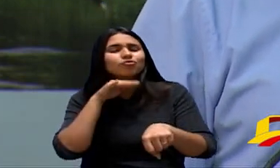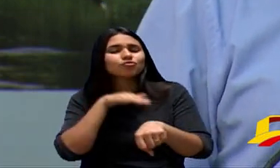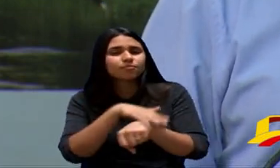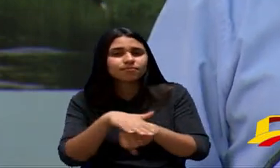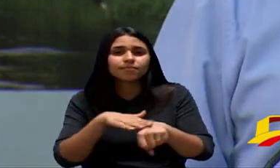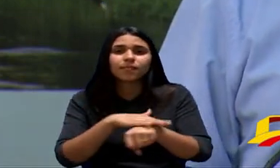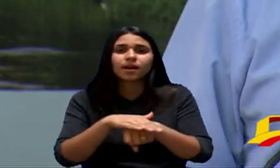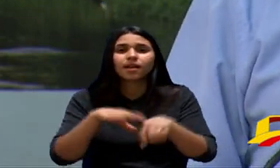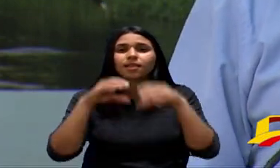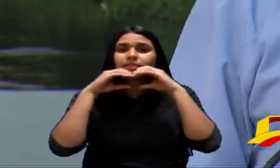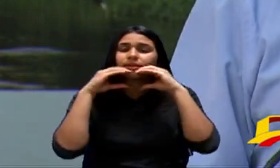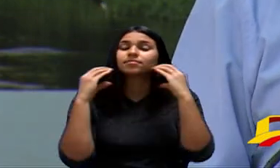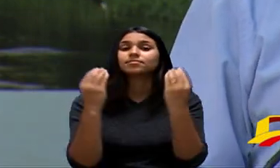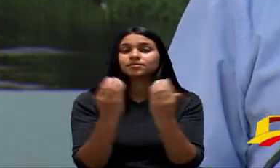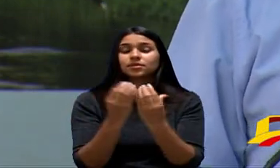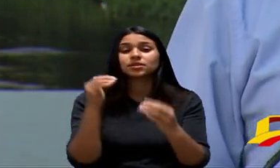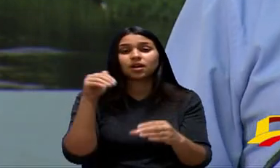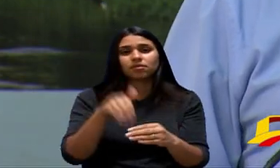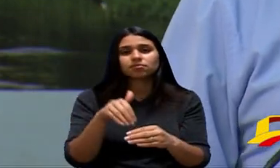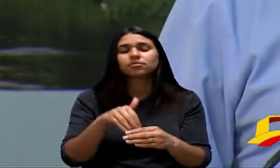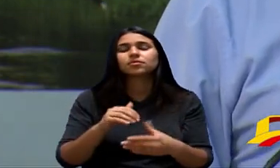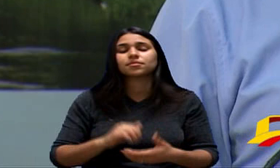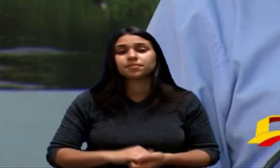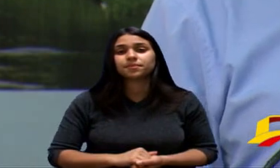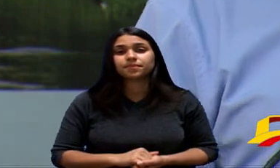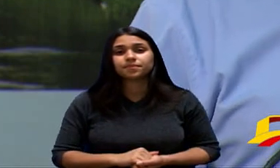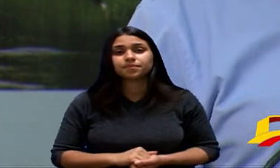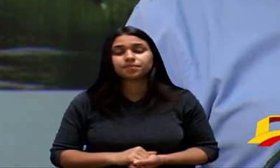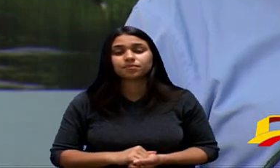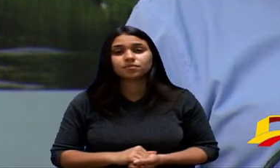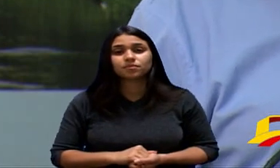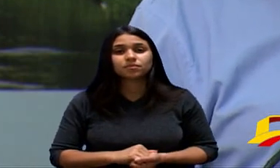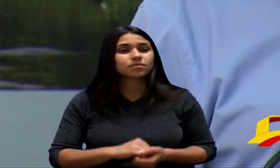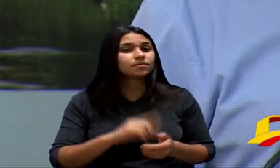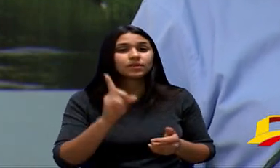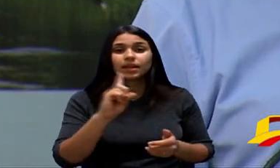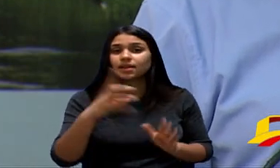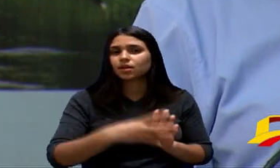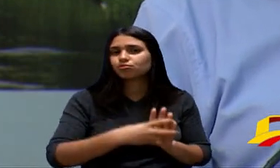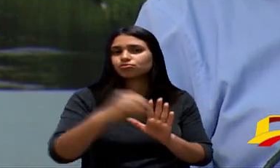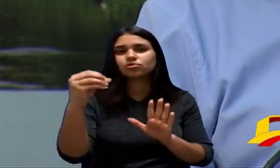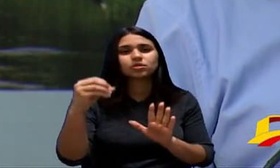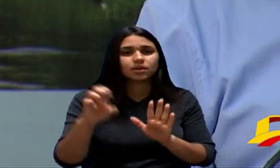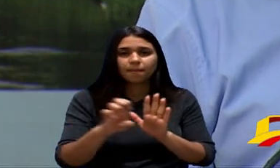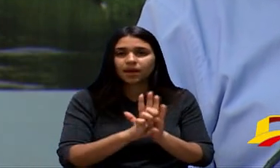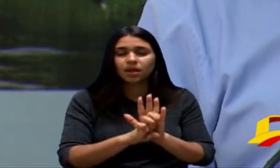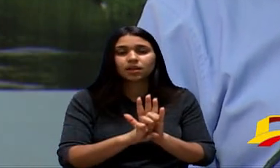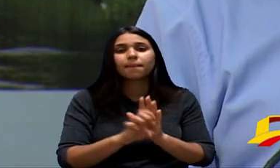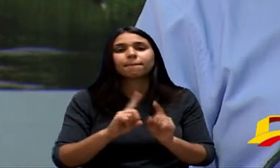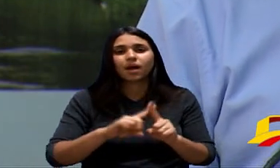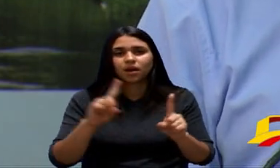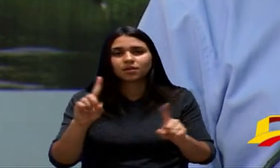Tivemos Essa Conversa Lá Uma Reunião Com Kim Ele Não Retira A Emenda Mas Vai Ser Derrotado